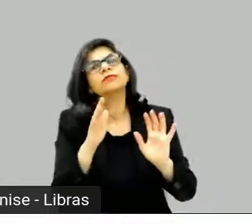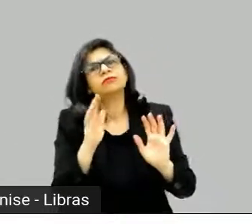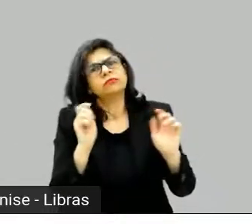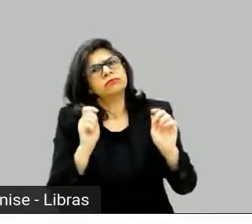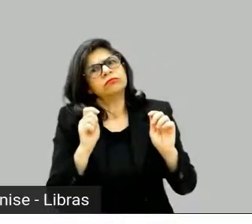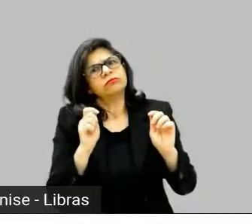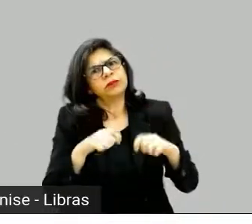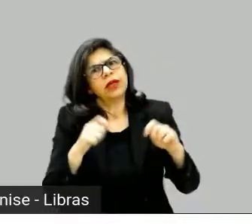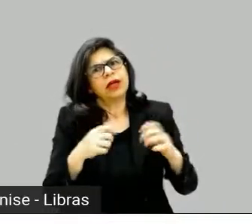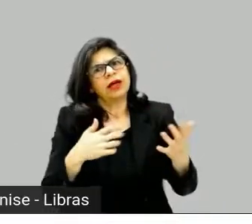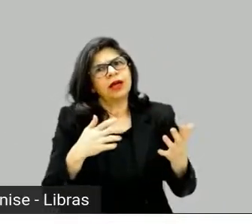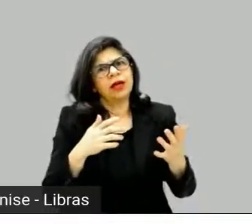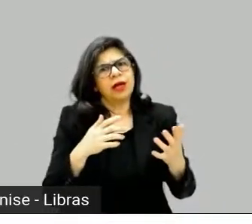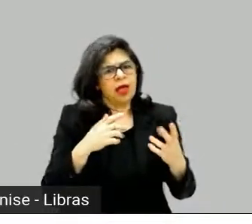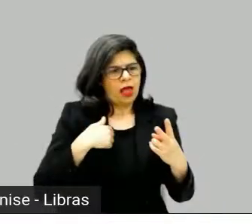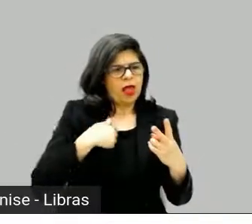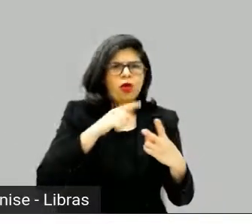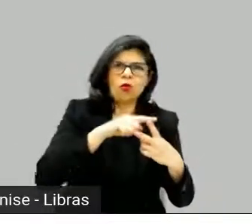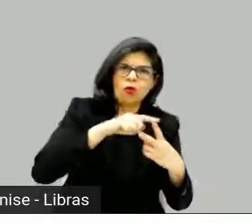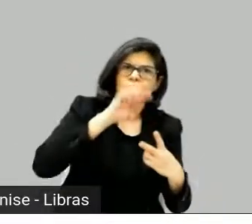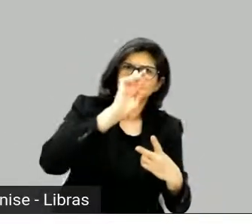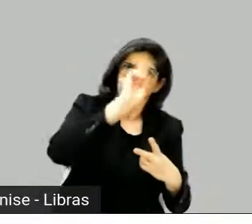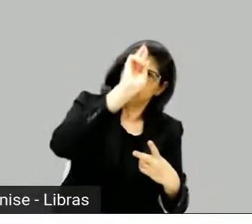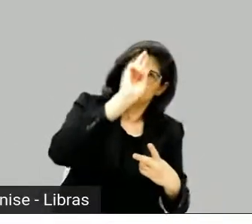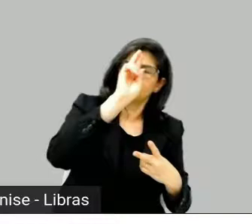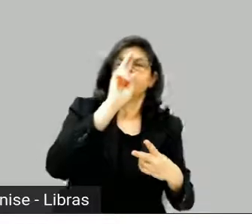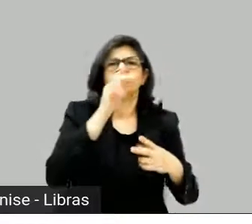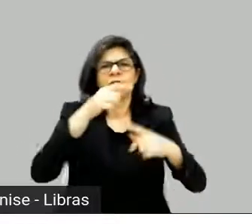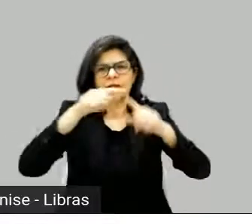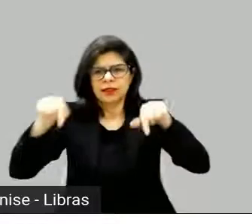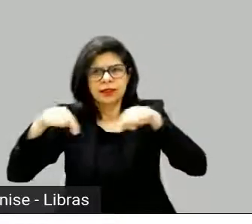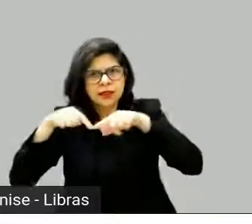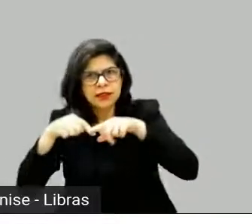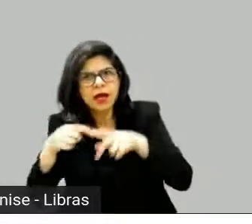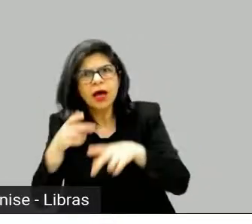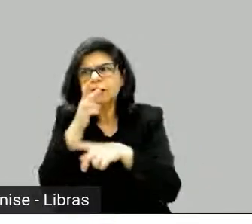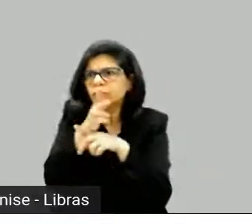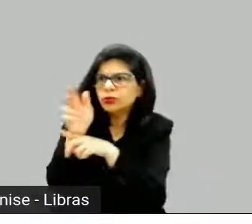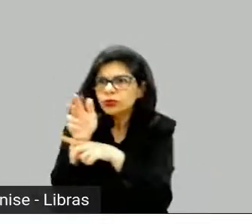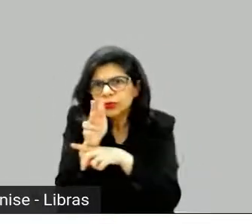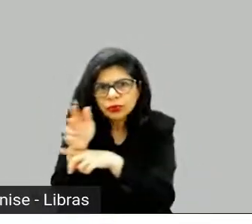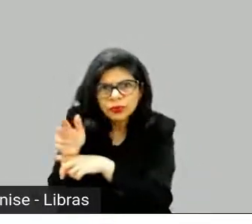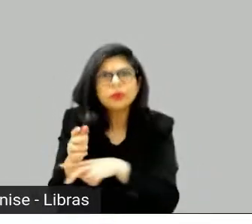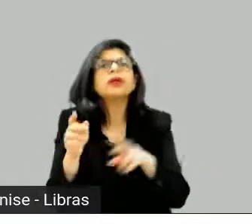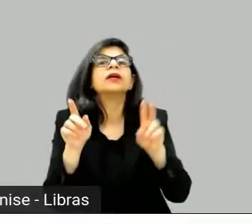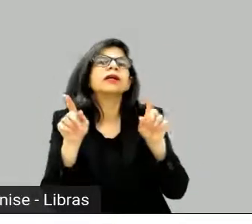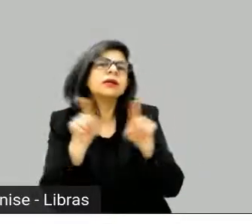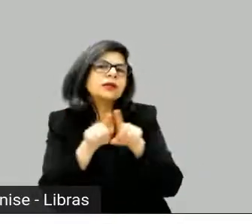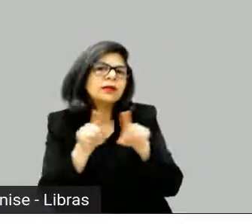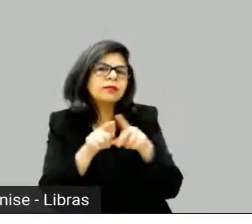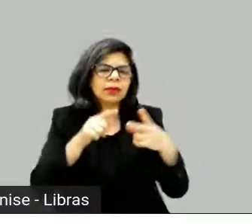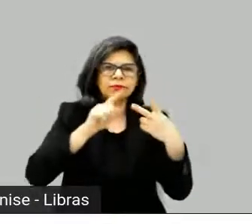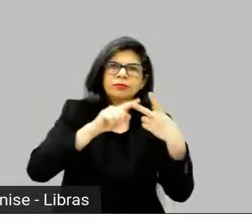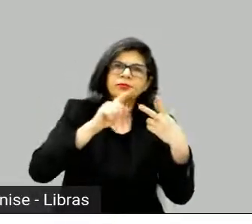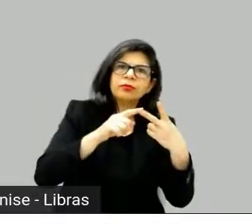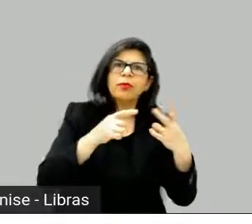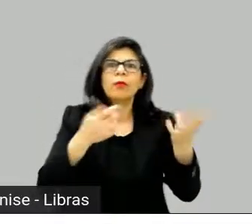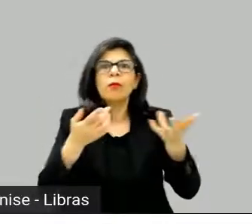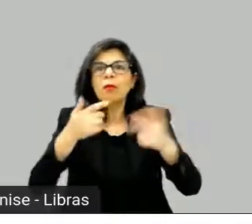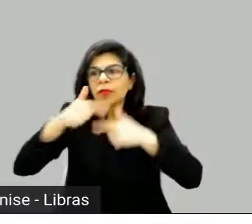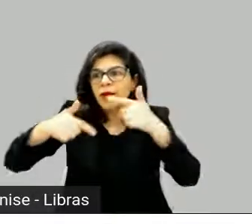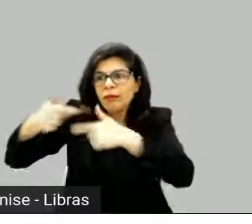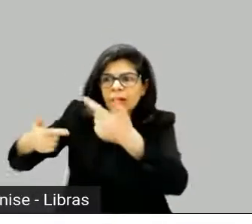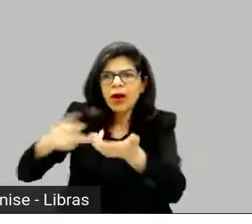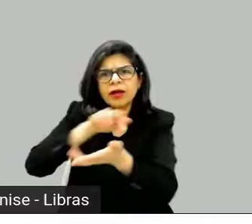Mas eu fazia, eu chefiava a sala de roteiro e tinha uma interface com a produção em